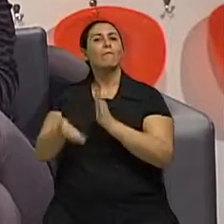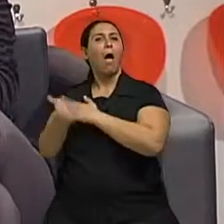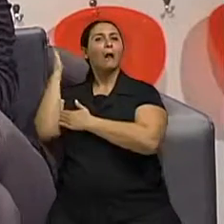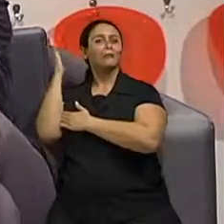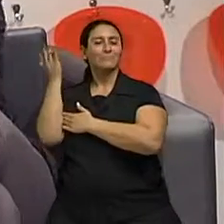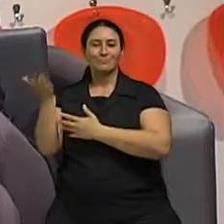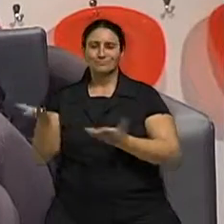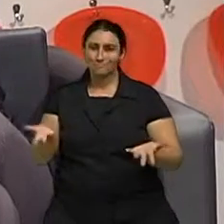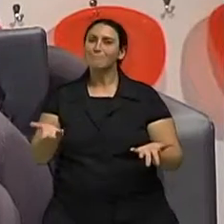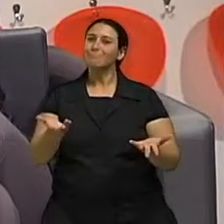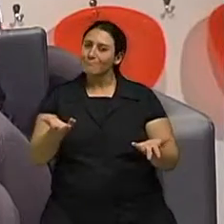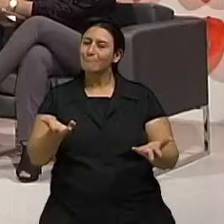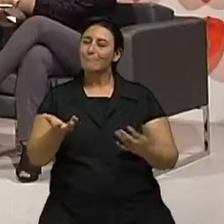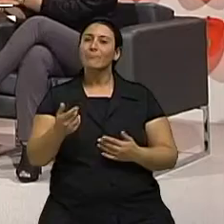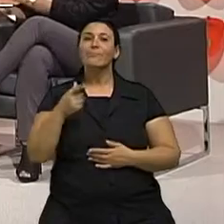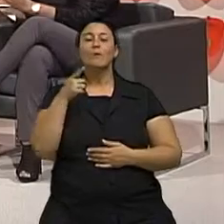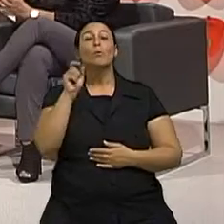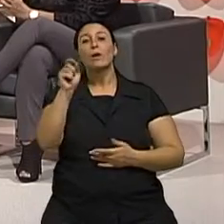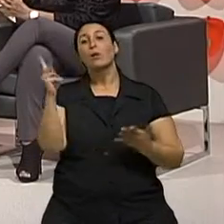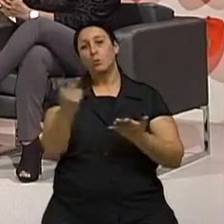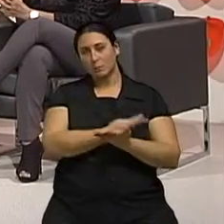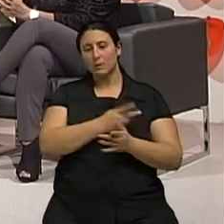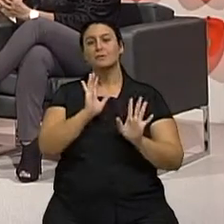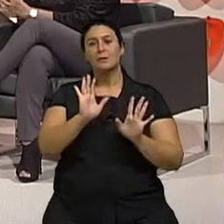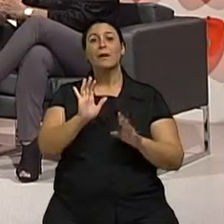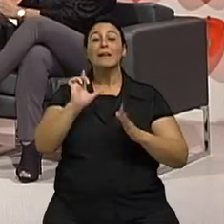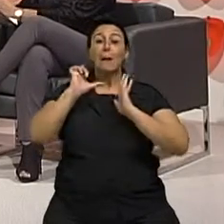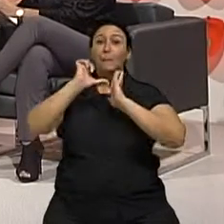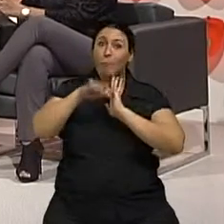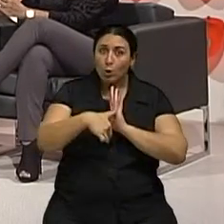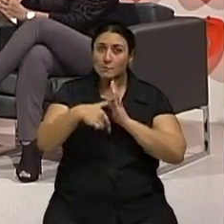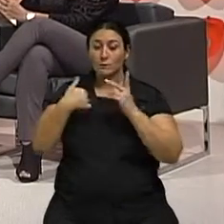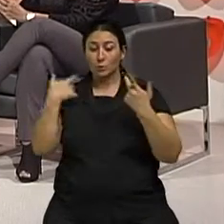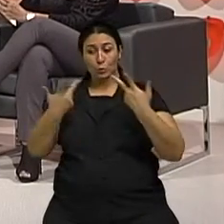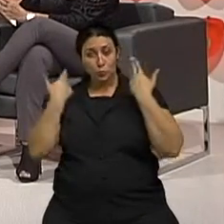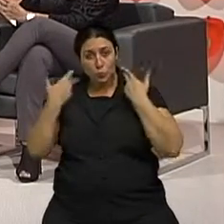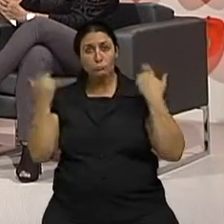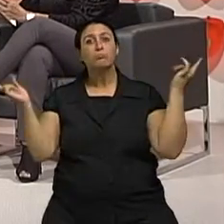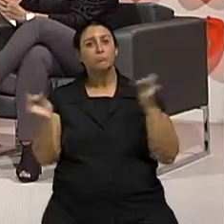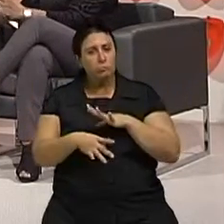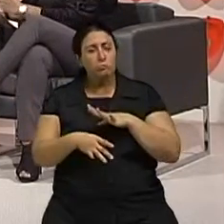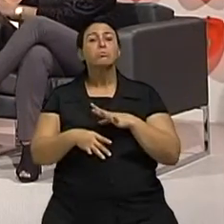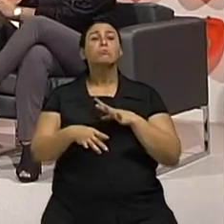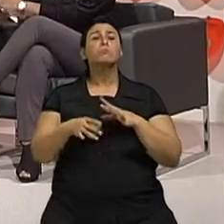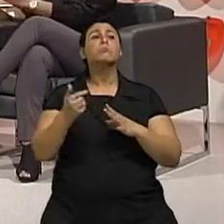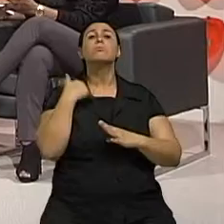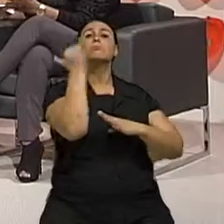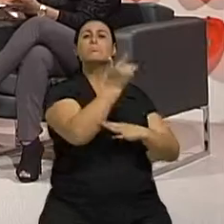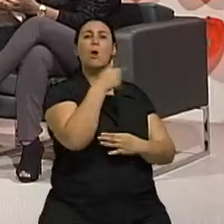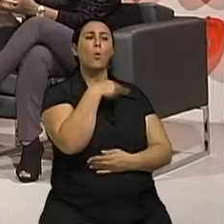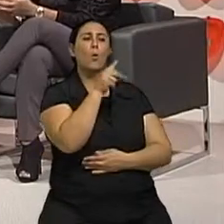ilustrar o que eu estava dizendo antes. Quer dizer, o pós-operatório deu a meia informação, né? E aí